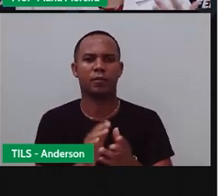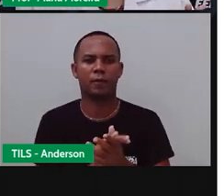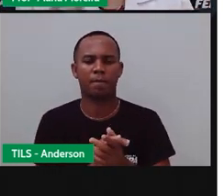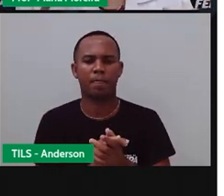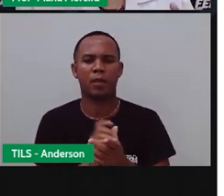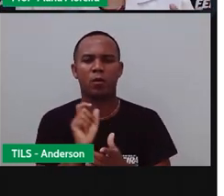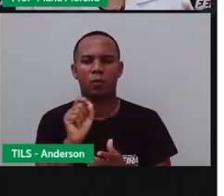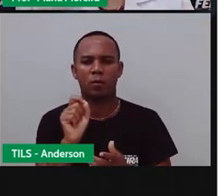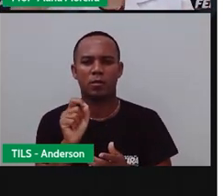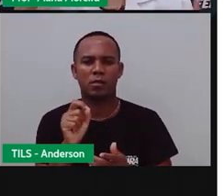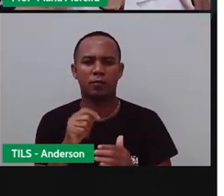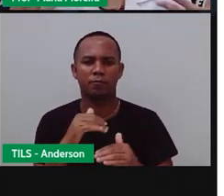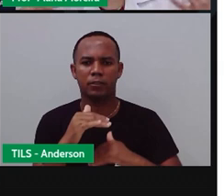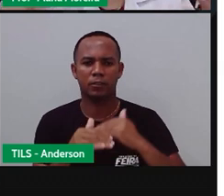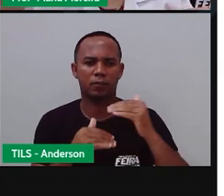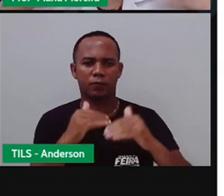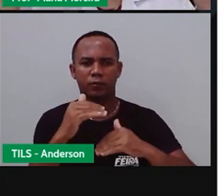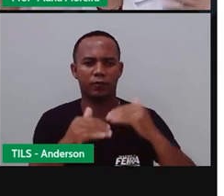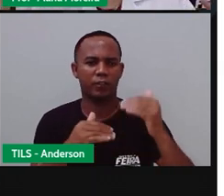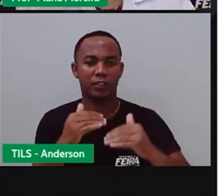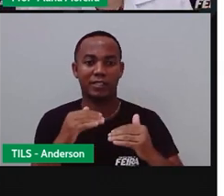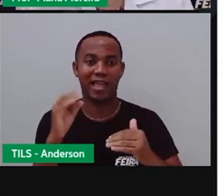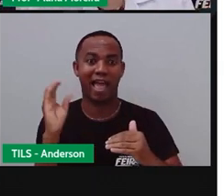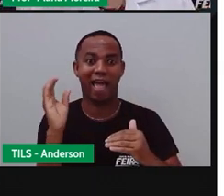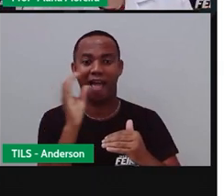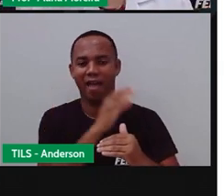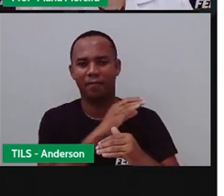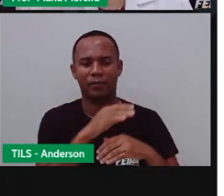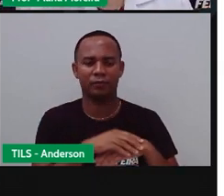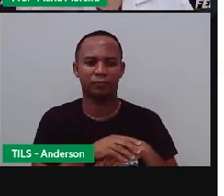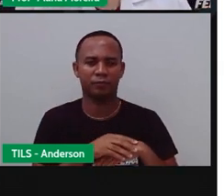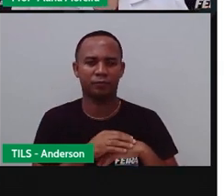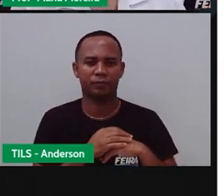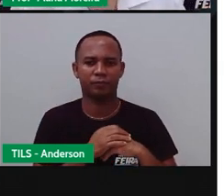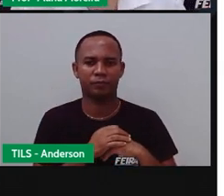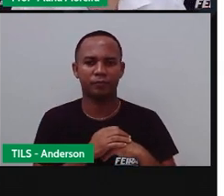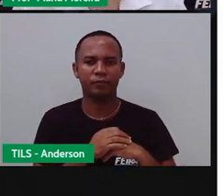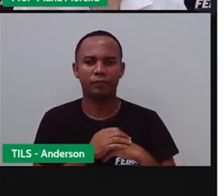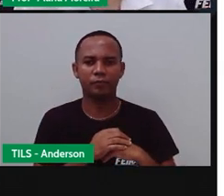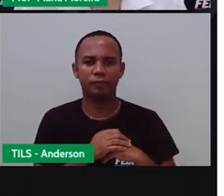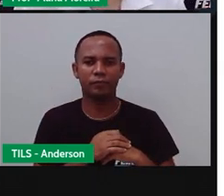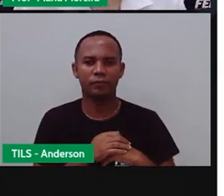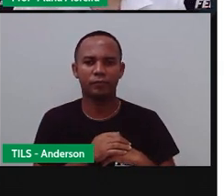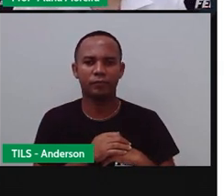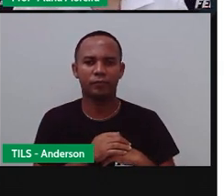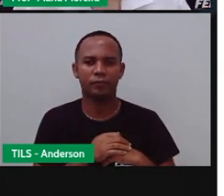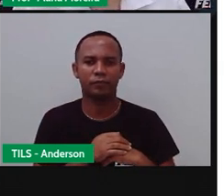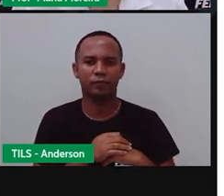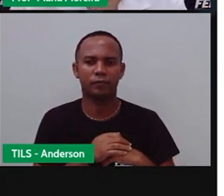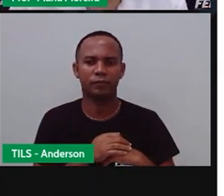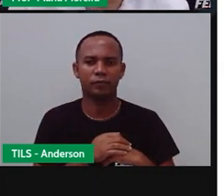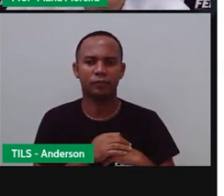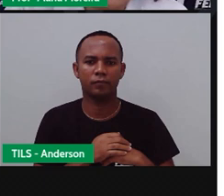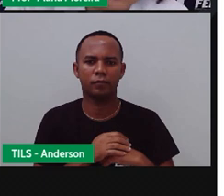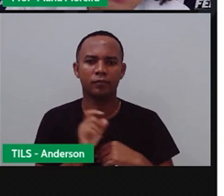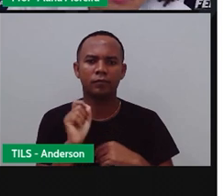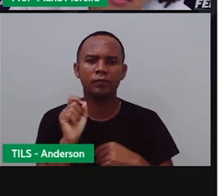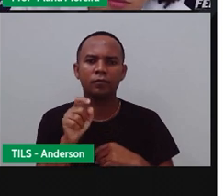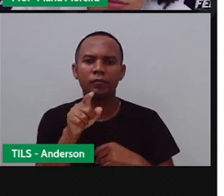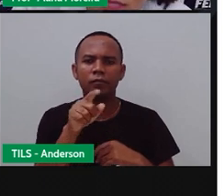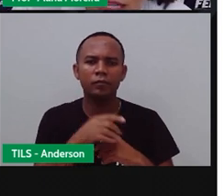Então, isso possibilitou que Feira se desenvolvesse muito rápido, no tempo. Certo? E aqui?